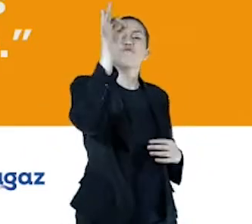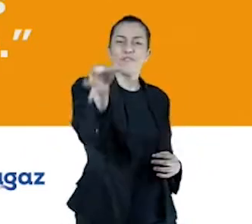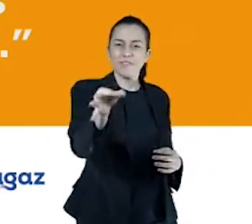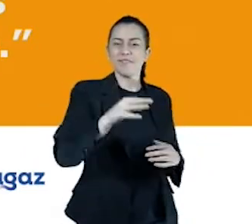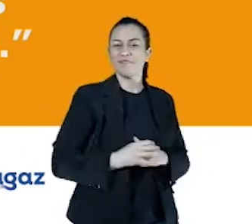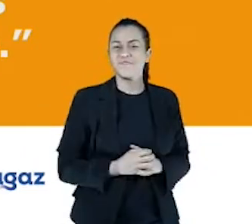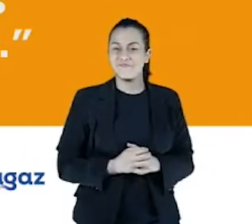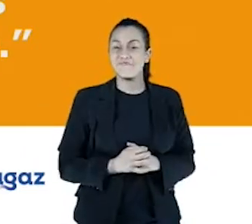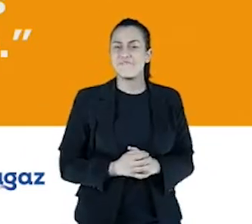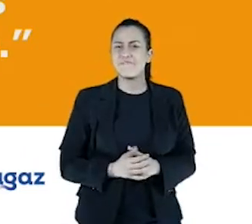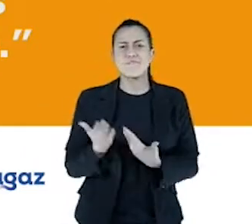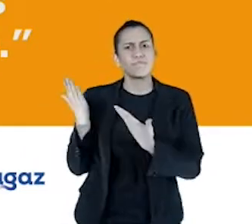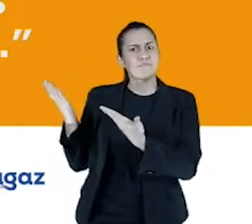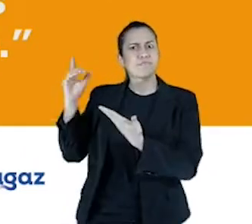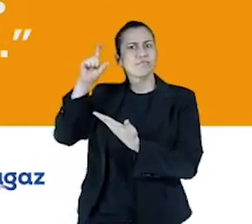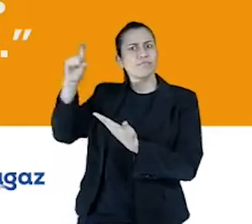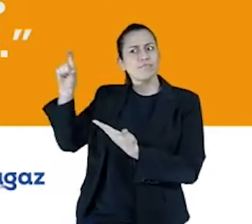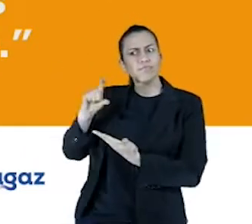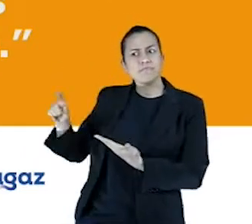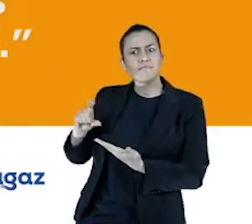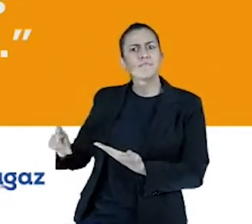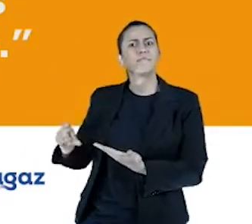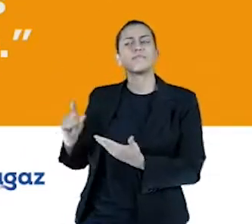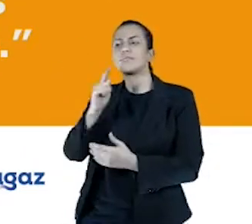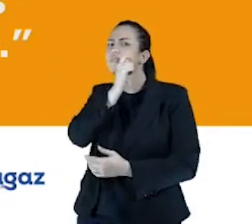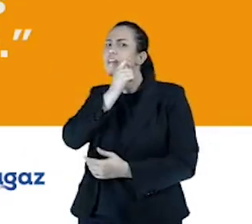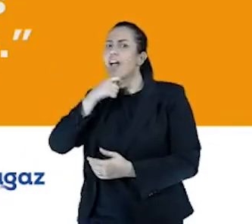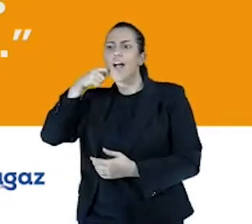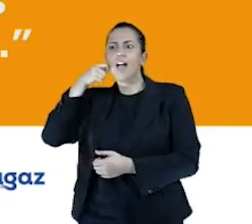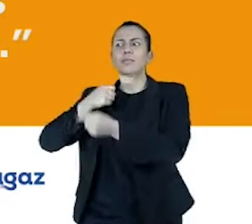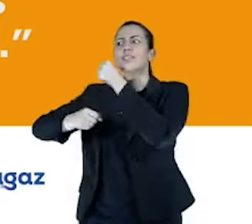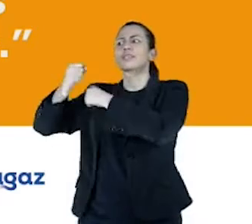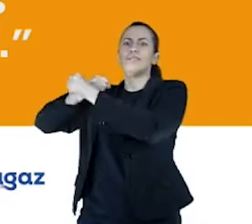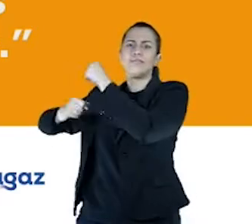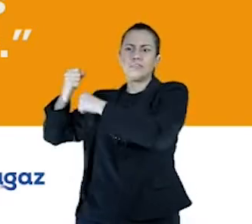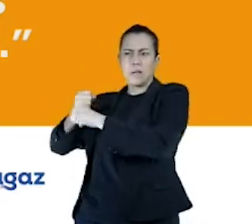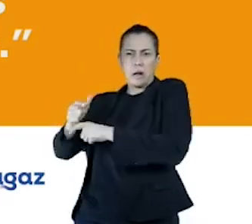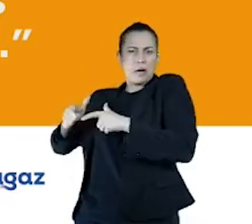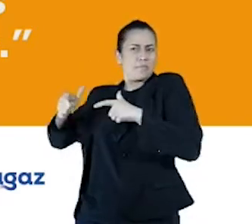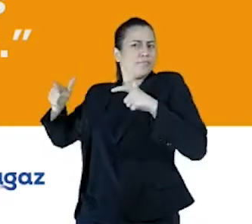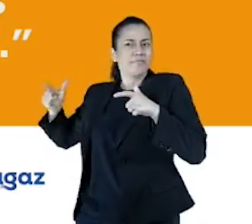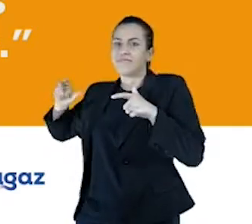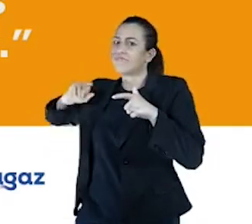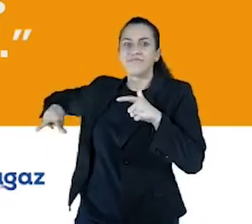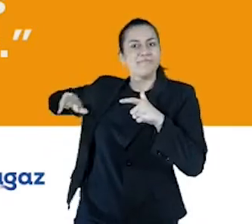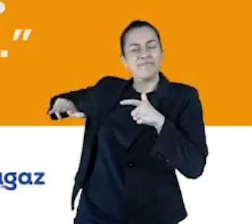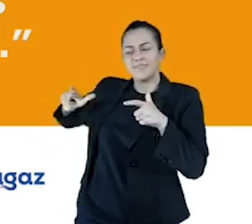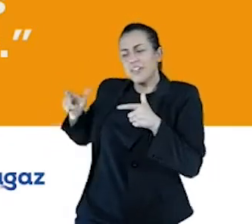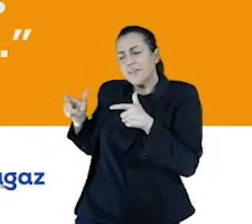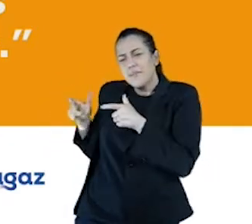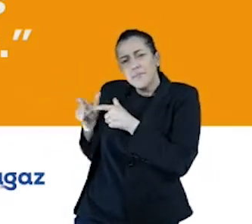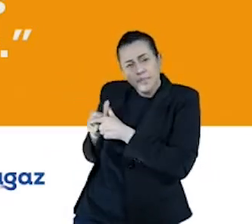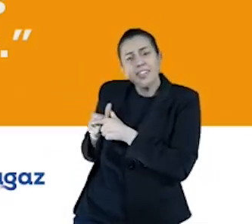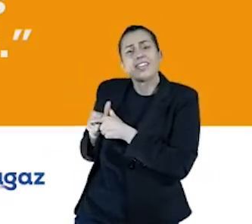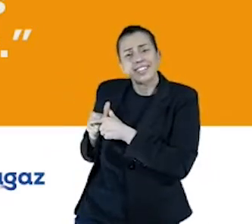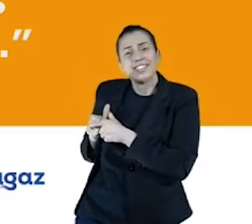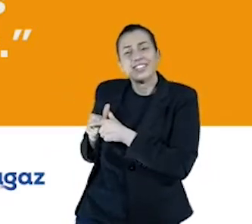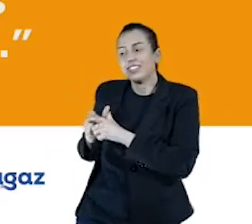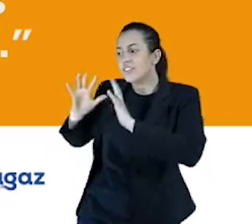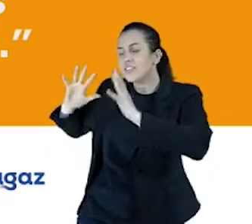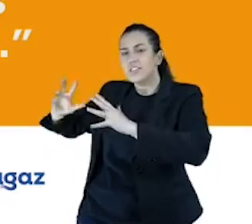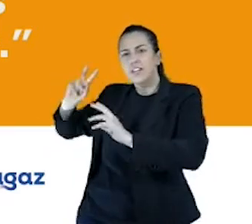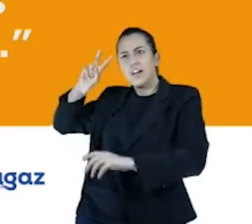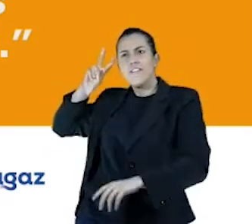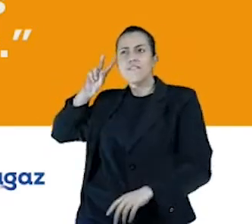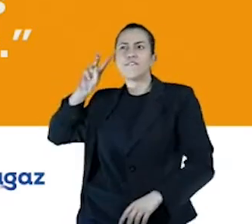Então, assim, acho que foi o que eu falei, né, nessa época, a Amazon ainda não era a empresa, né, que é hoje, ela era uma empresa bem menor. E já tinha esse tipo de